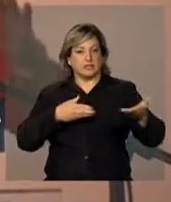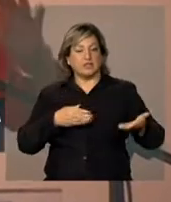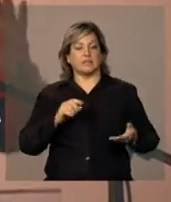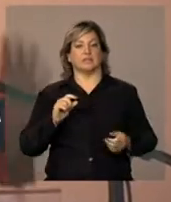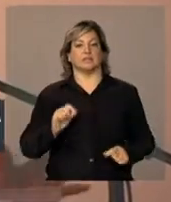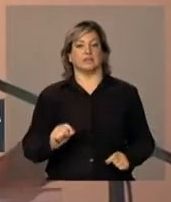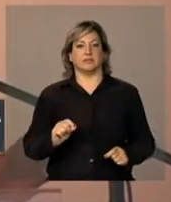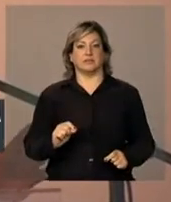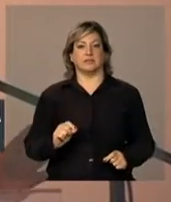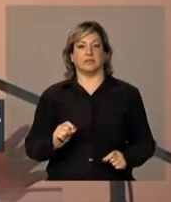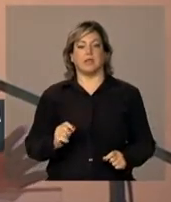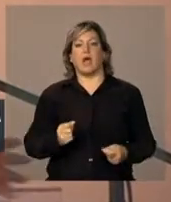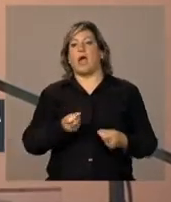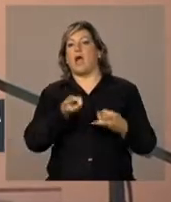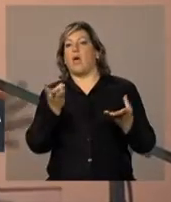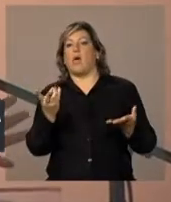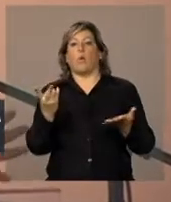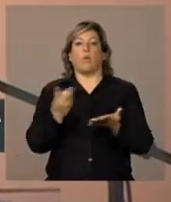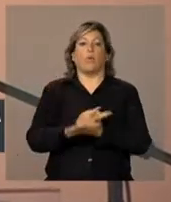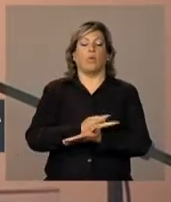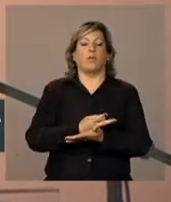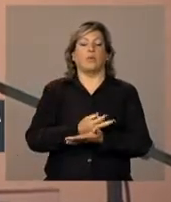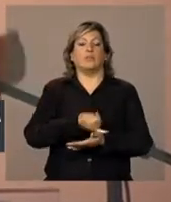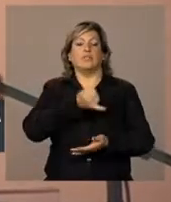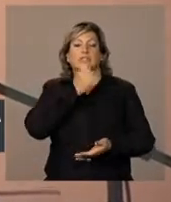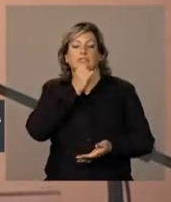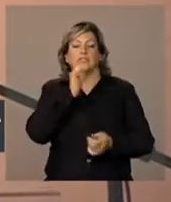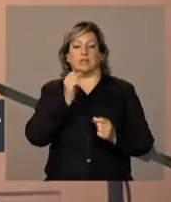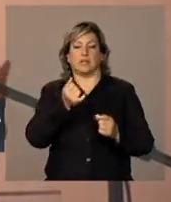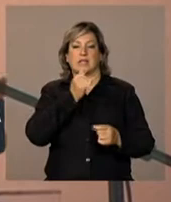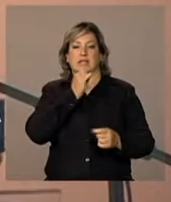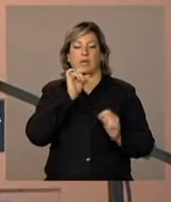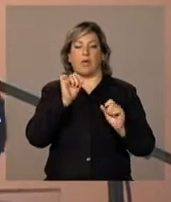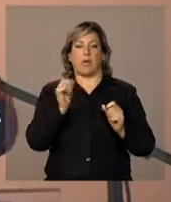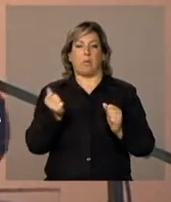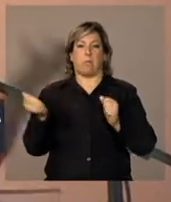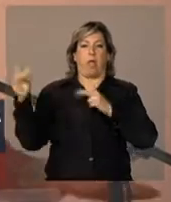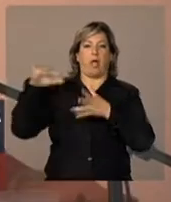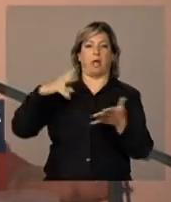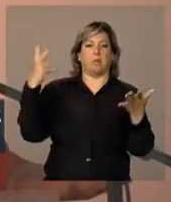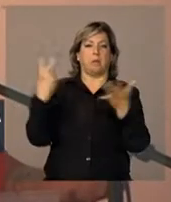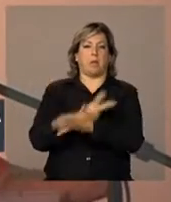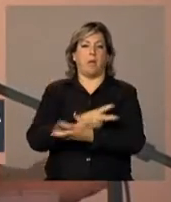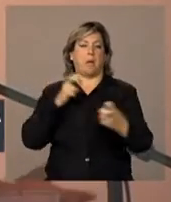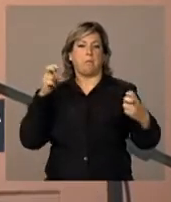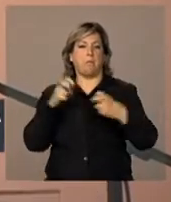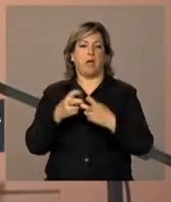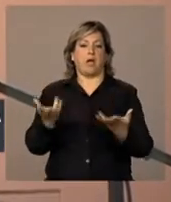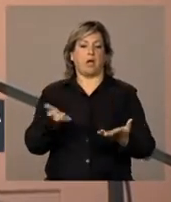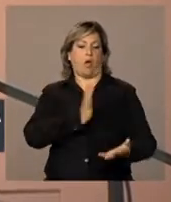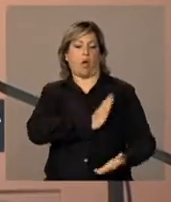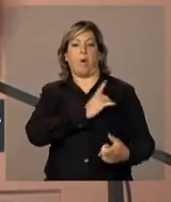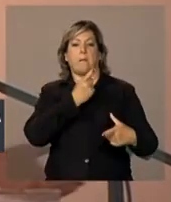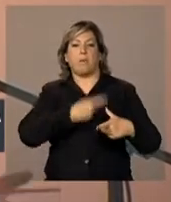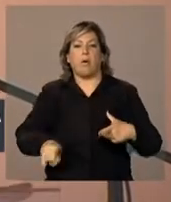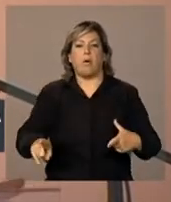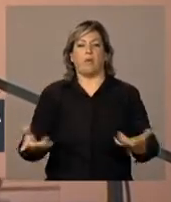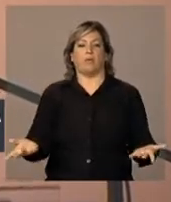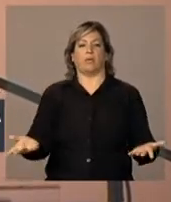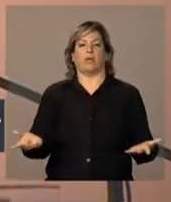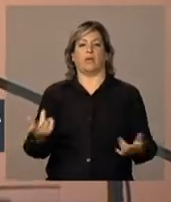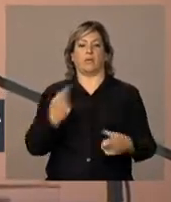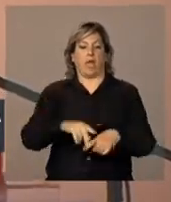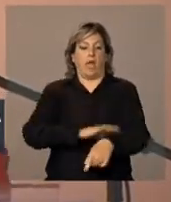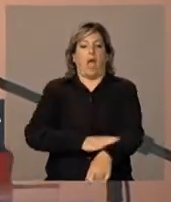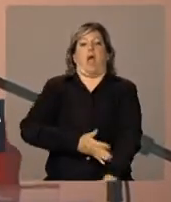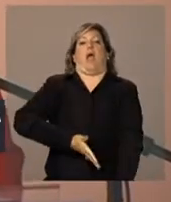acontecimento triste, como é o caso de um desastre, de um problema de coração, de um problema